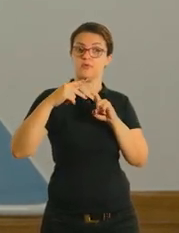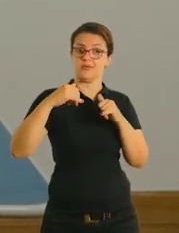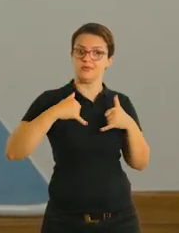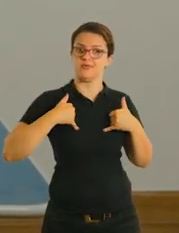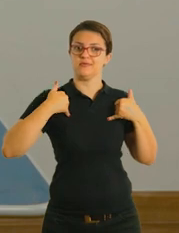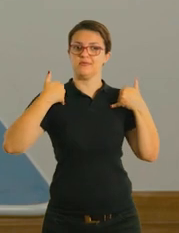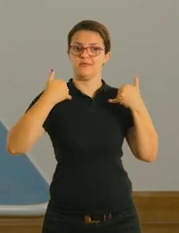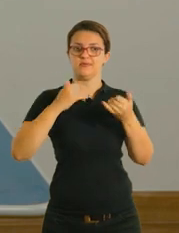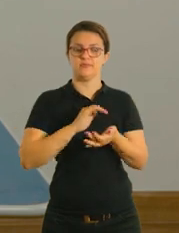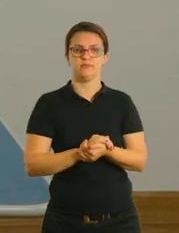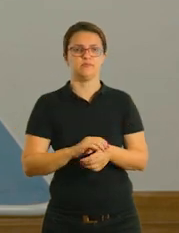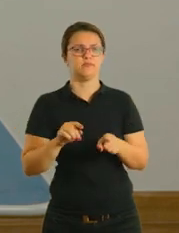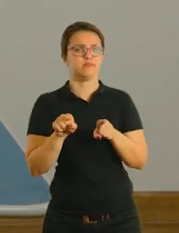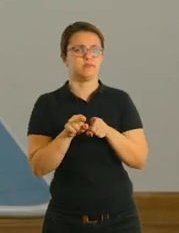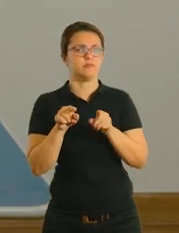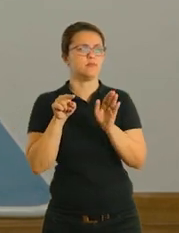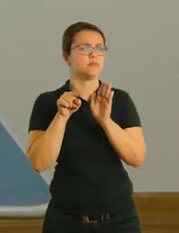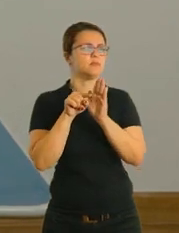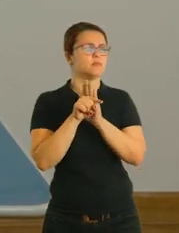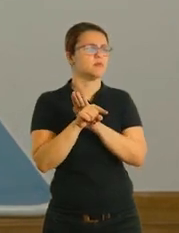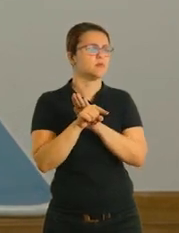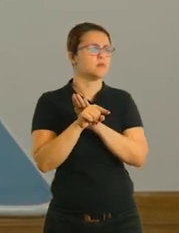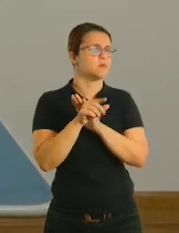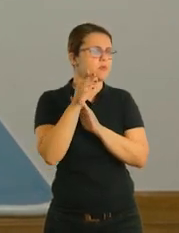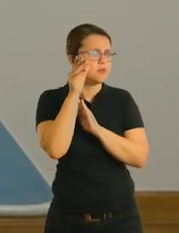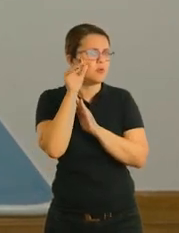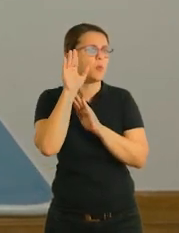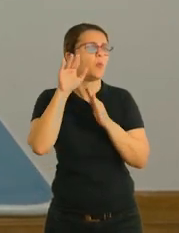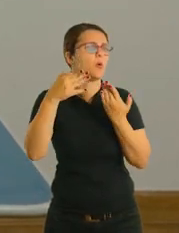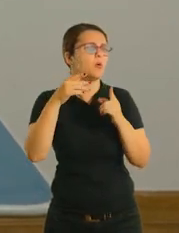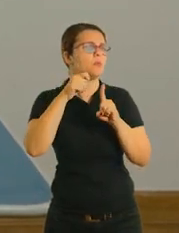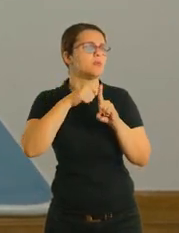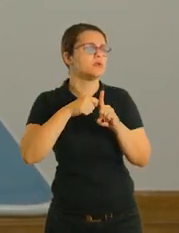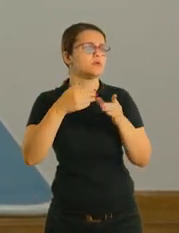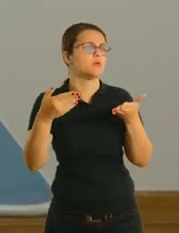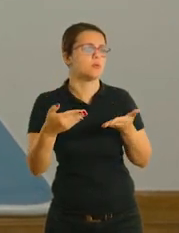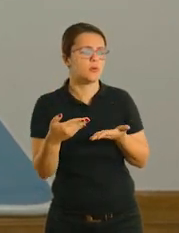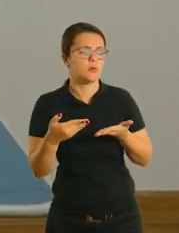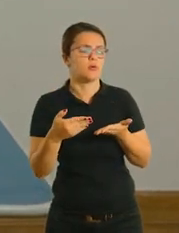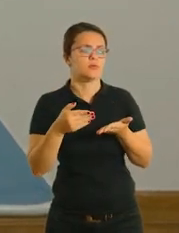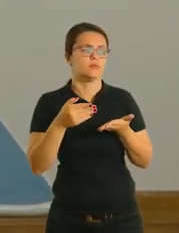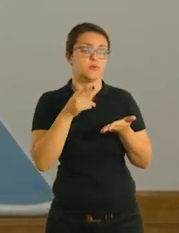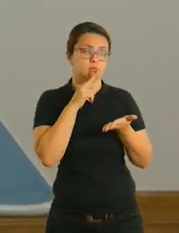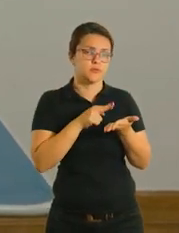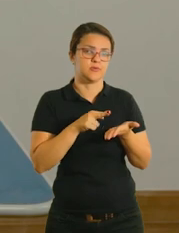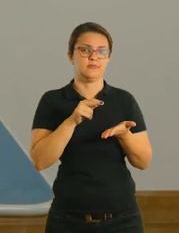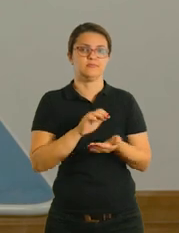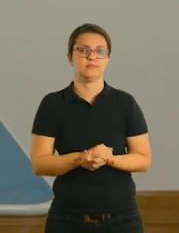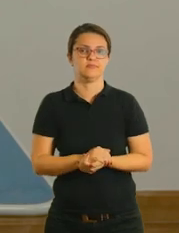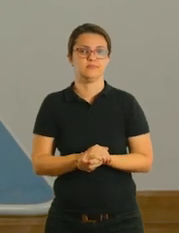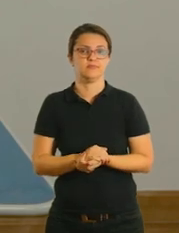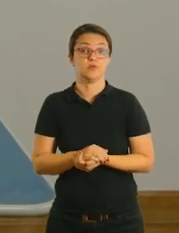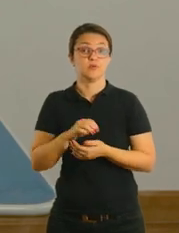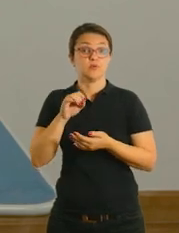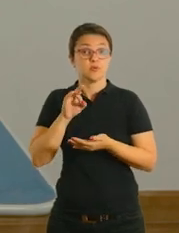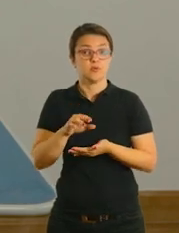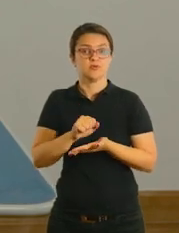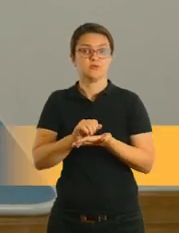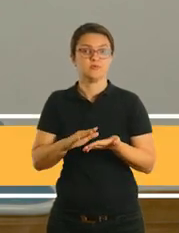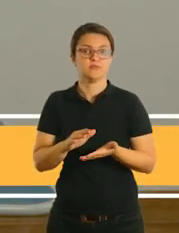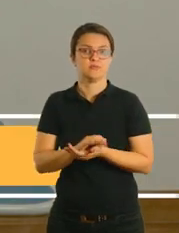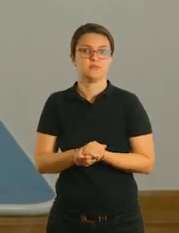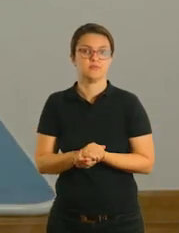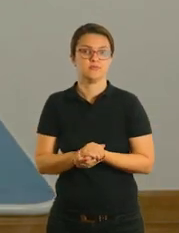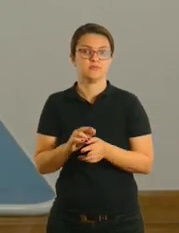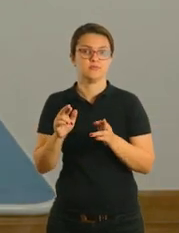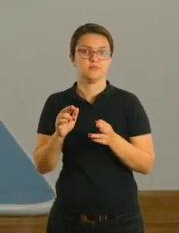tem uma perguntinha muito interessante em que mês nós estamos. E aí você vai responder no seu caderno. Tudo bem? Então é isso. Por hoje é